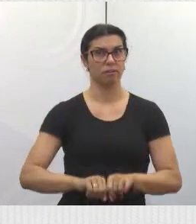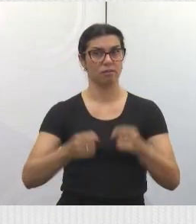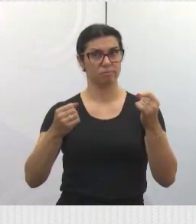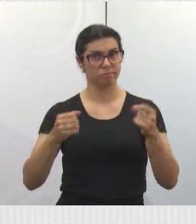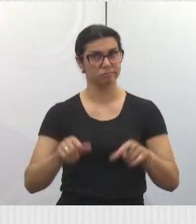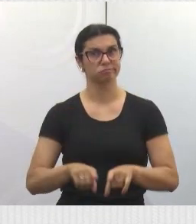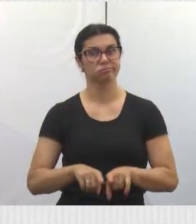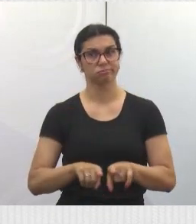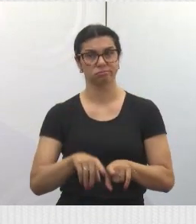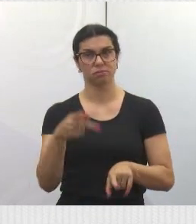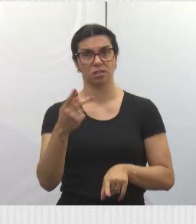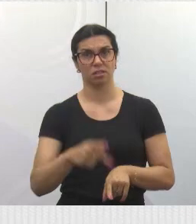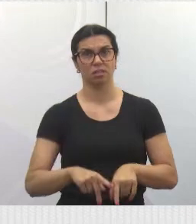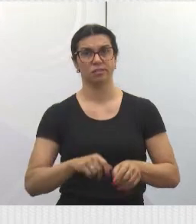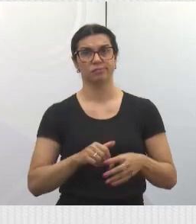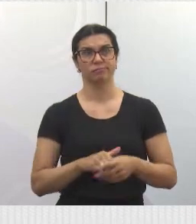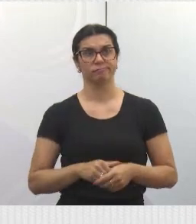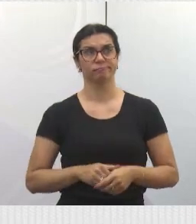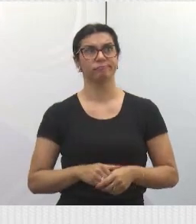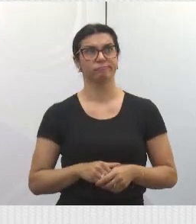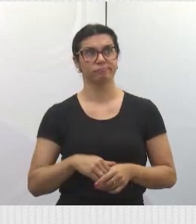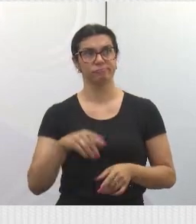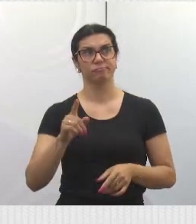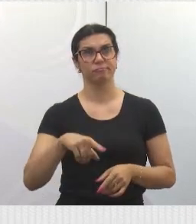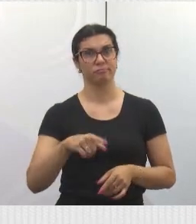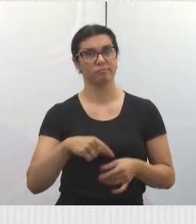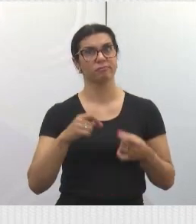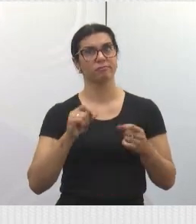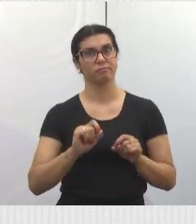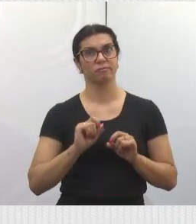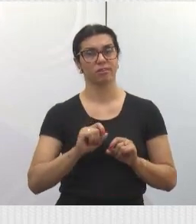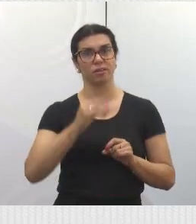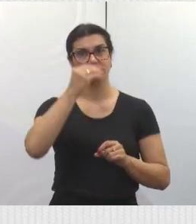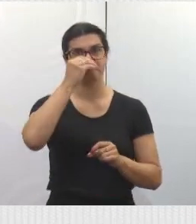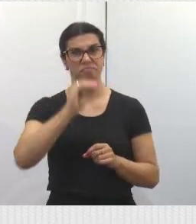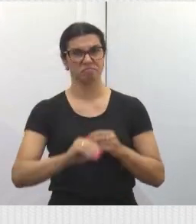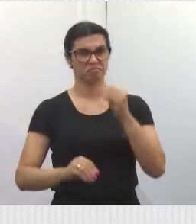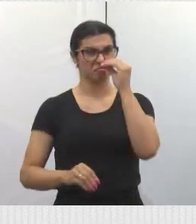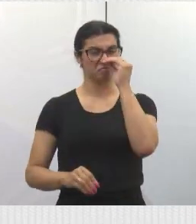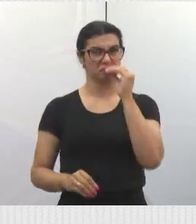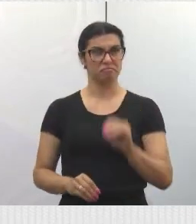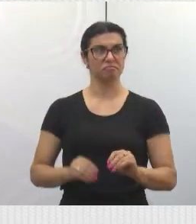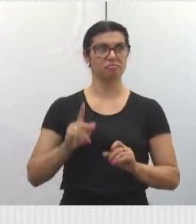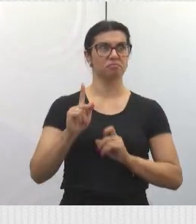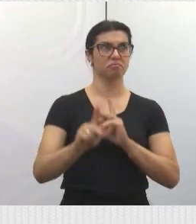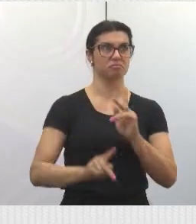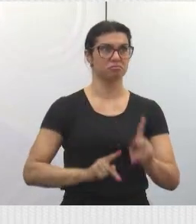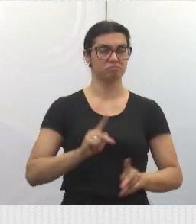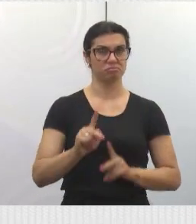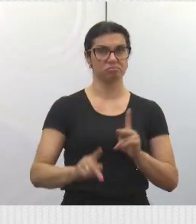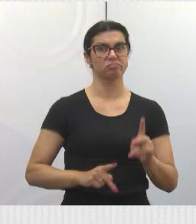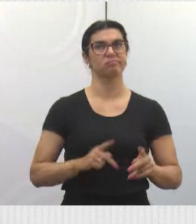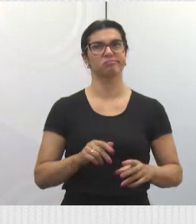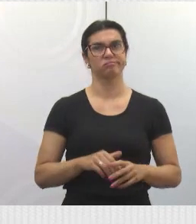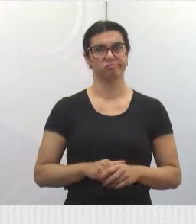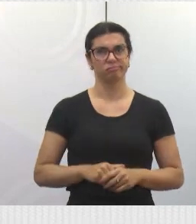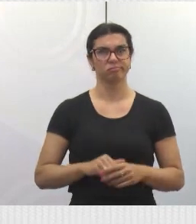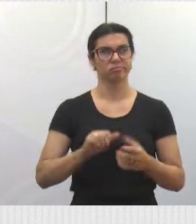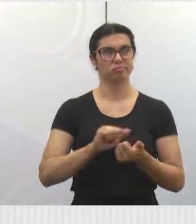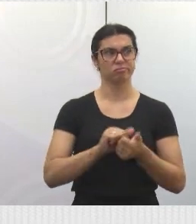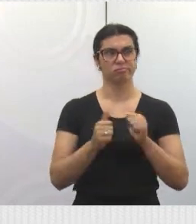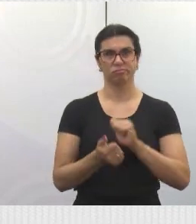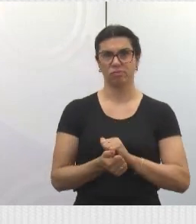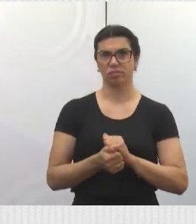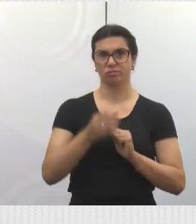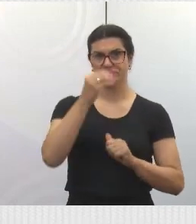que não funciona. Isso é um retrato do descaso com a coisa pública, com o descaso com a educação, o descaso com o esporte na